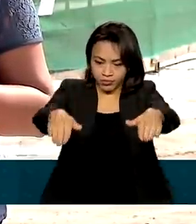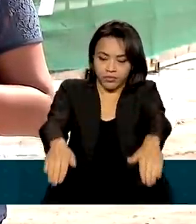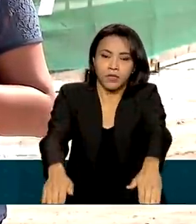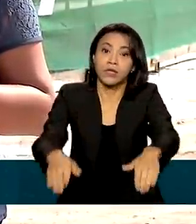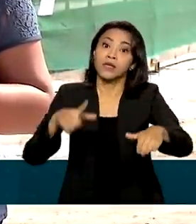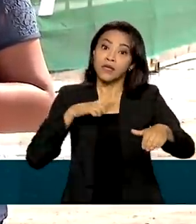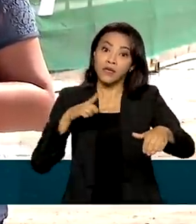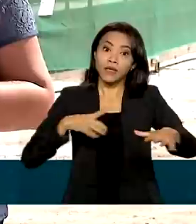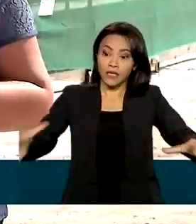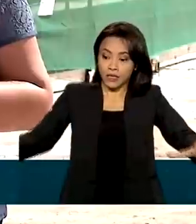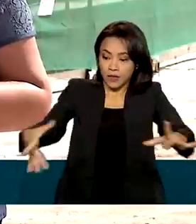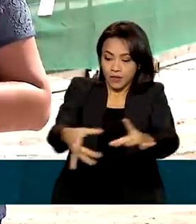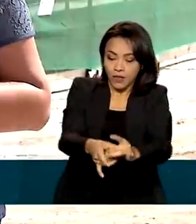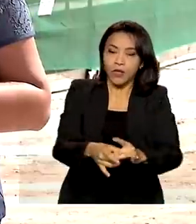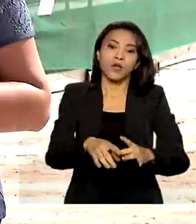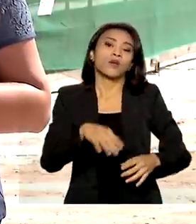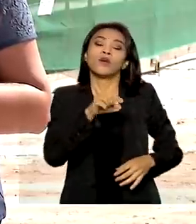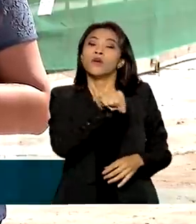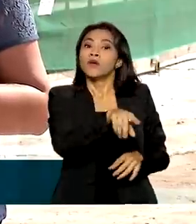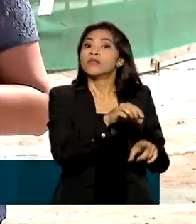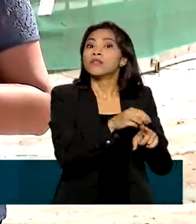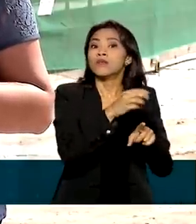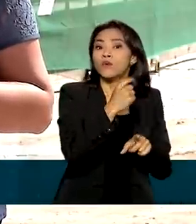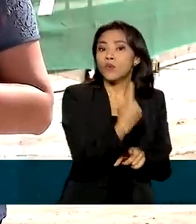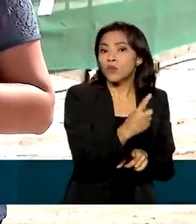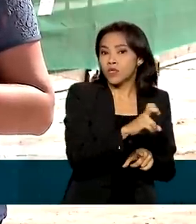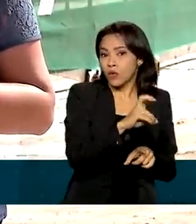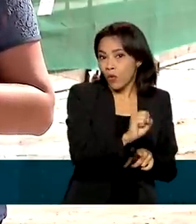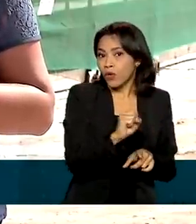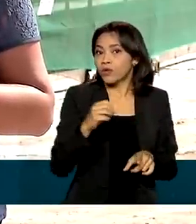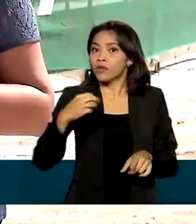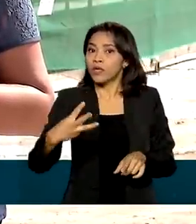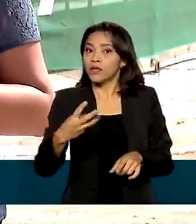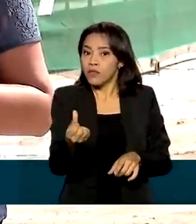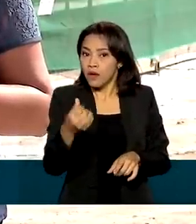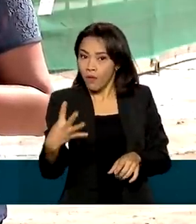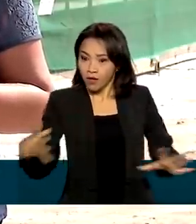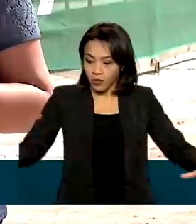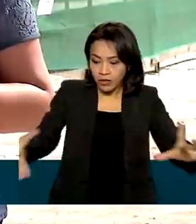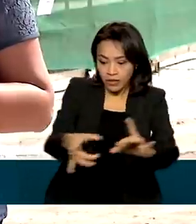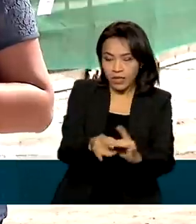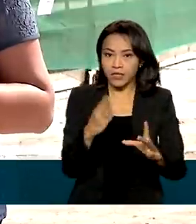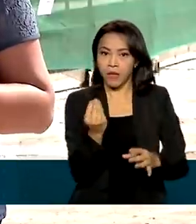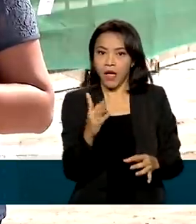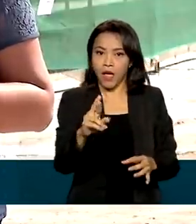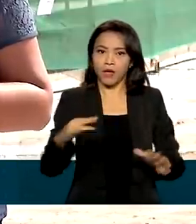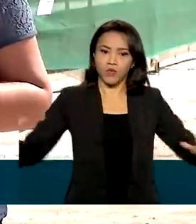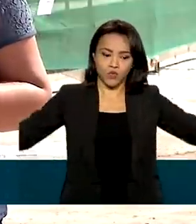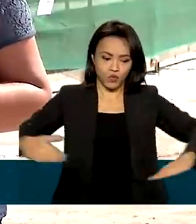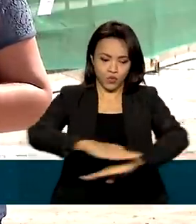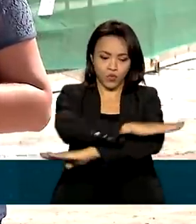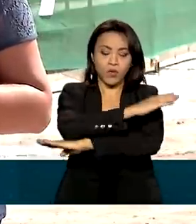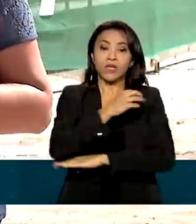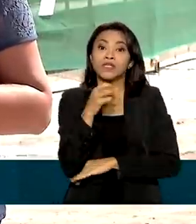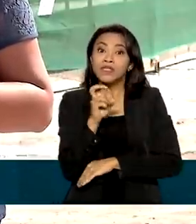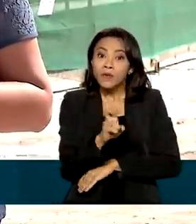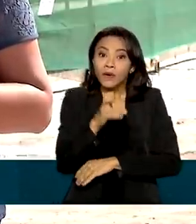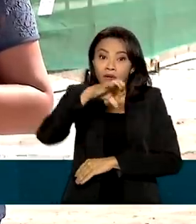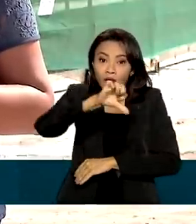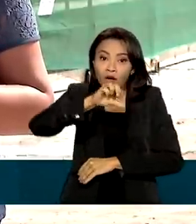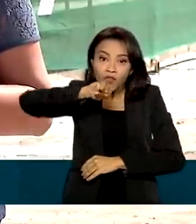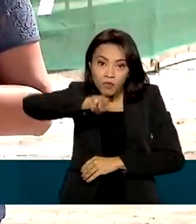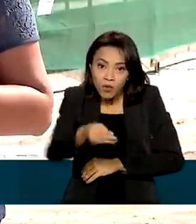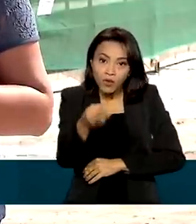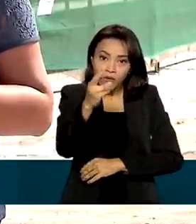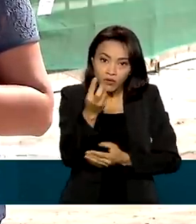que liga as BRs 158 e 364. O investimento nessa primeira fase é de mais de 59 milhões de reais. E